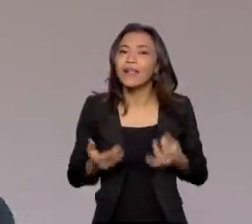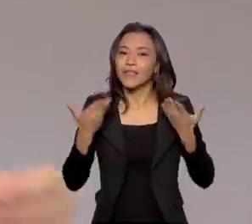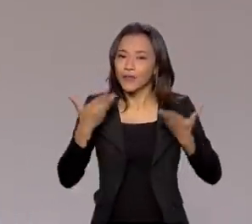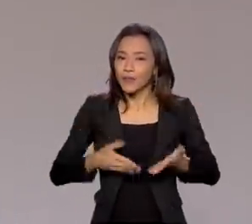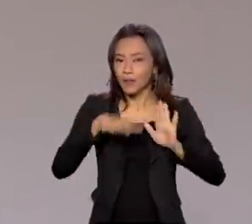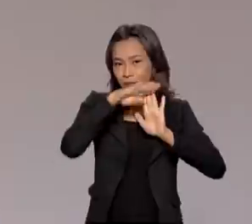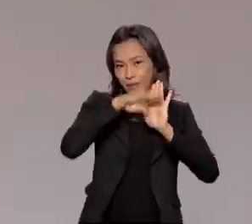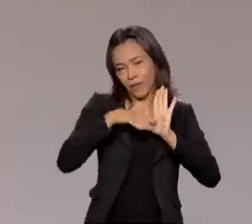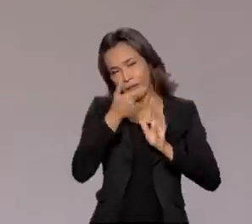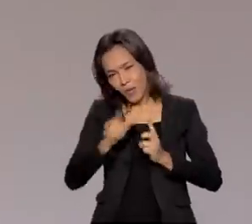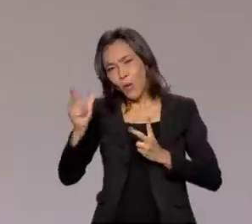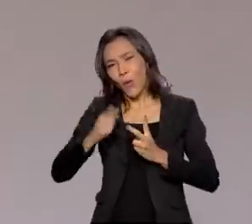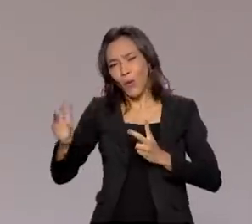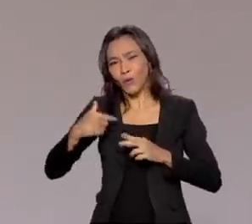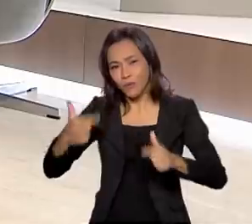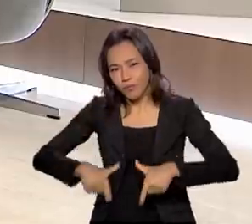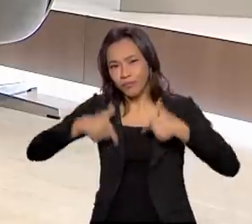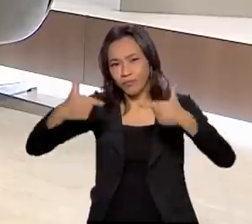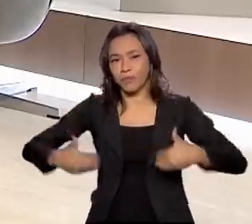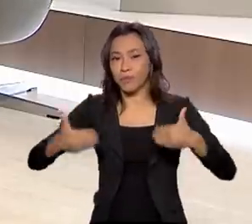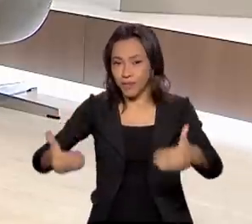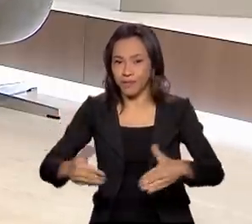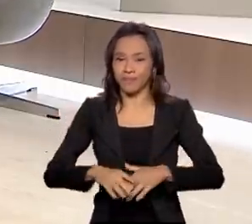e outras iniciativas do Ministério.